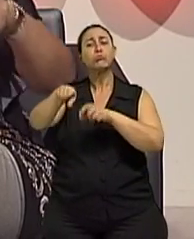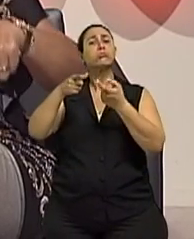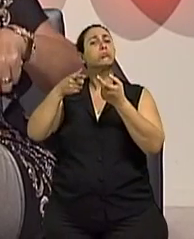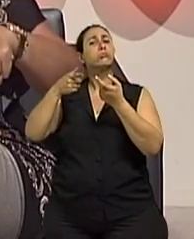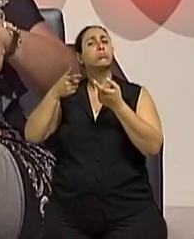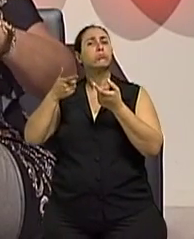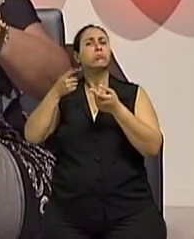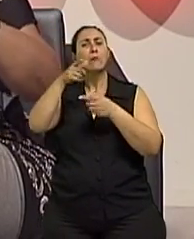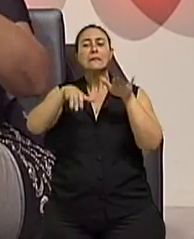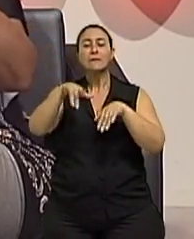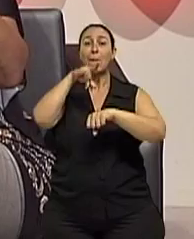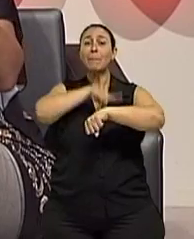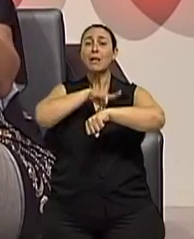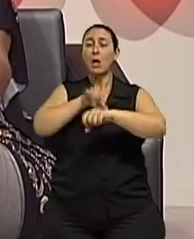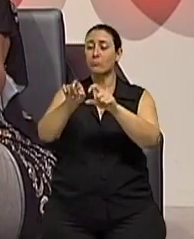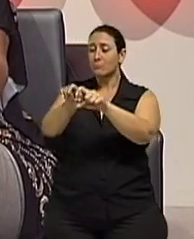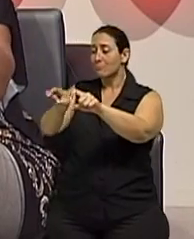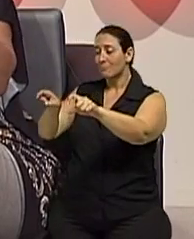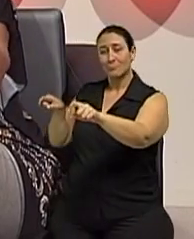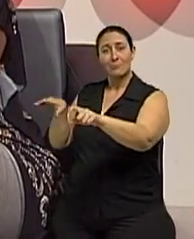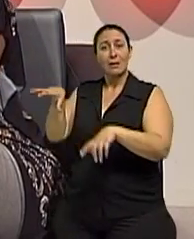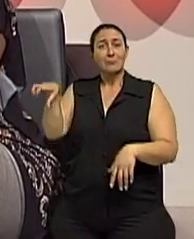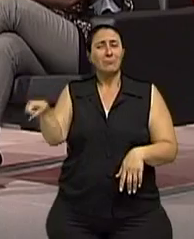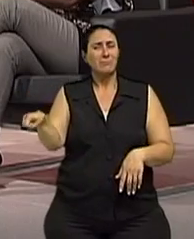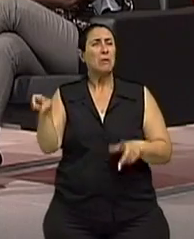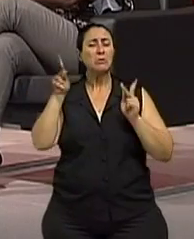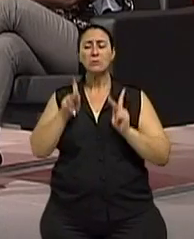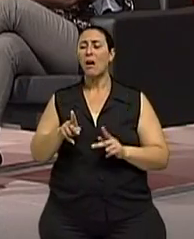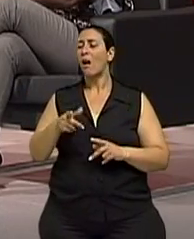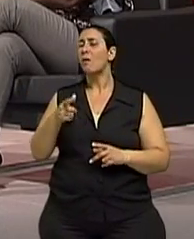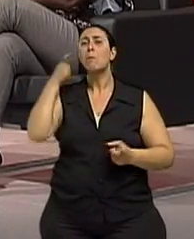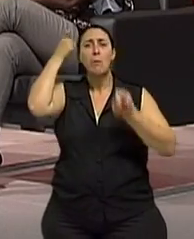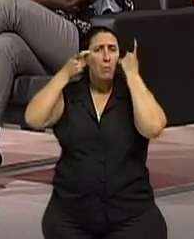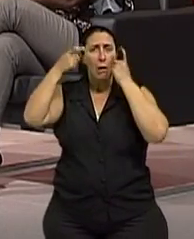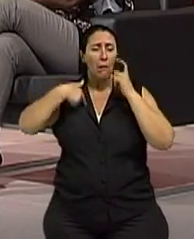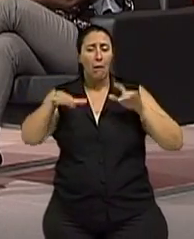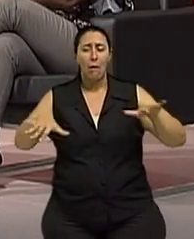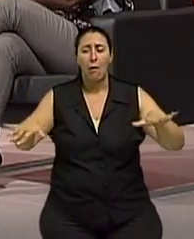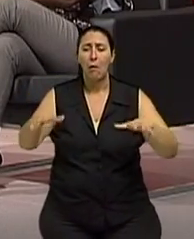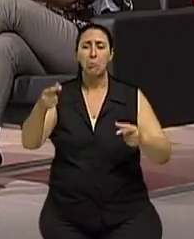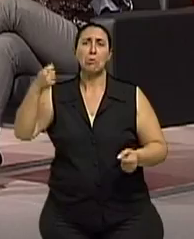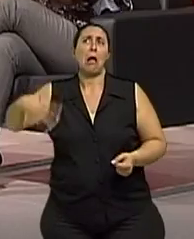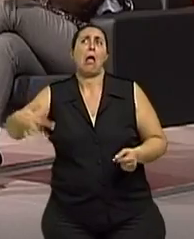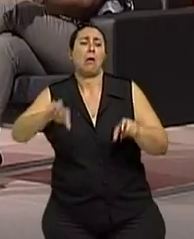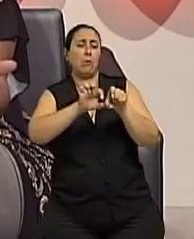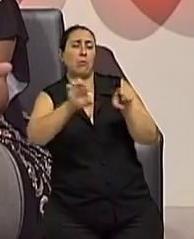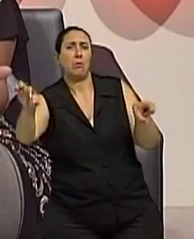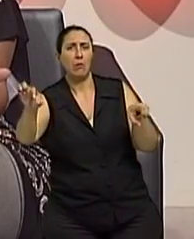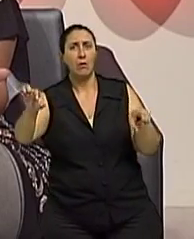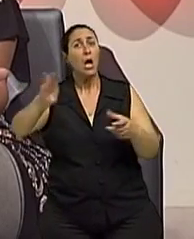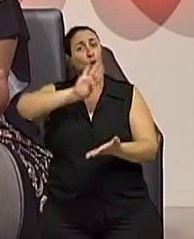vezes é uma barra no banheiro, é o mínimo de custo. As pessoas não podem se preocupar de que o custo é muito alto, né? Tirar